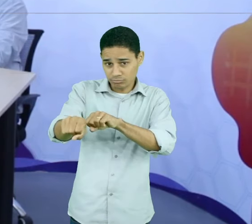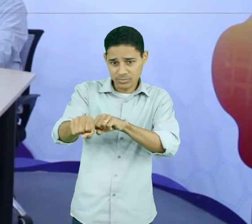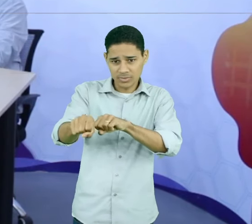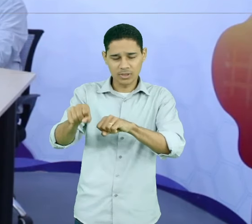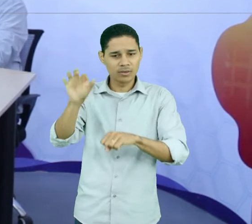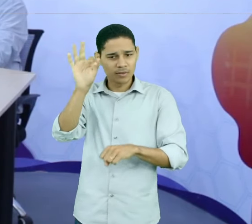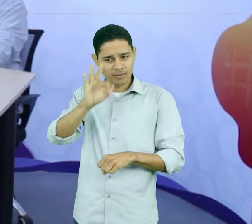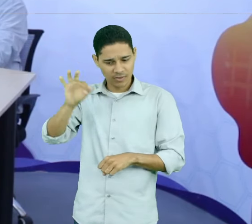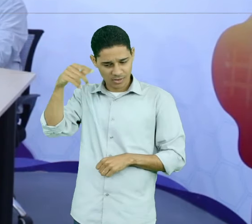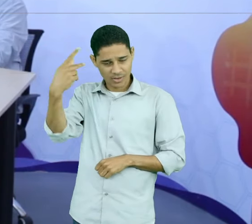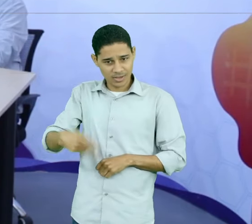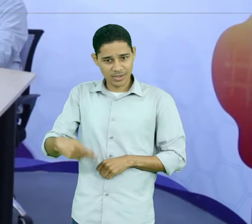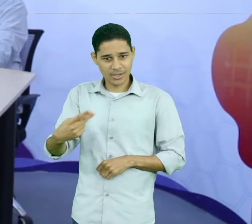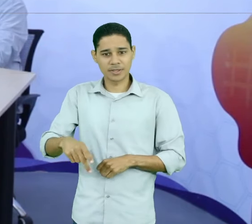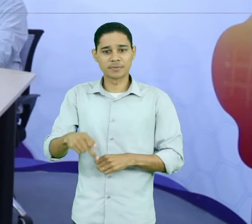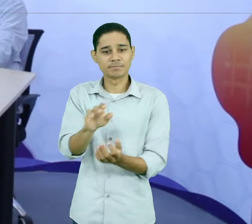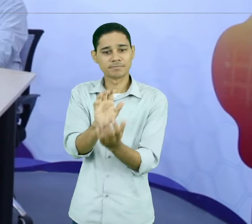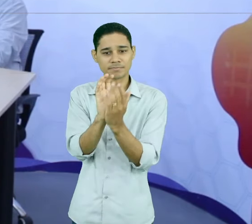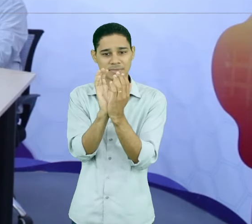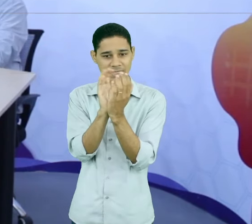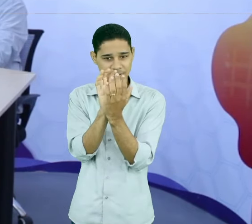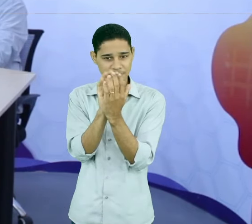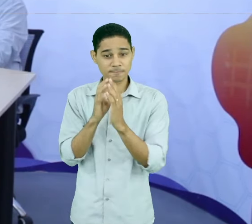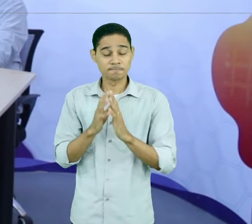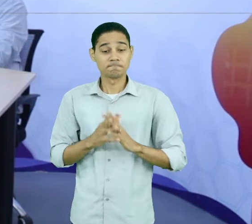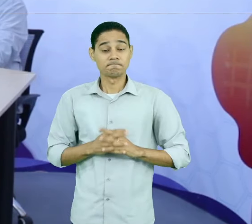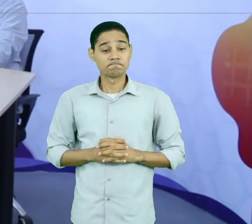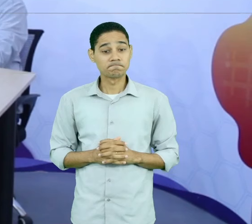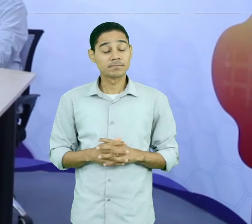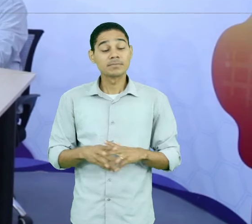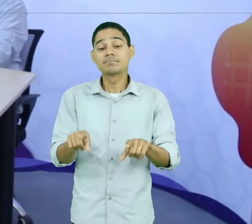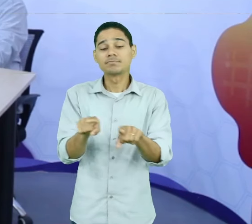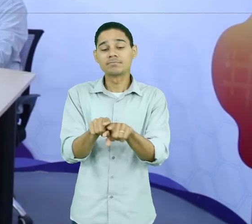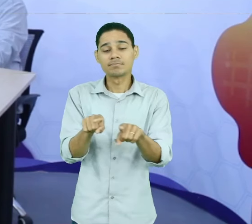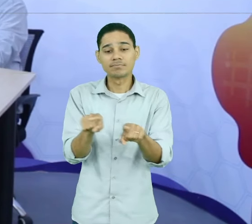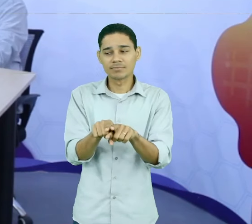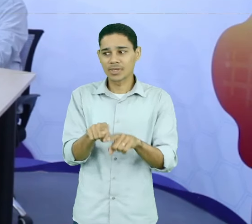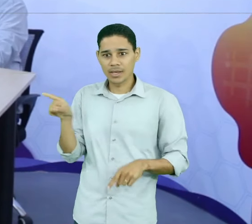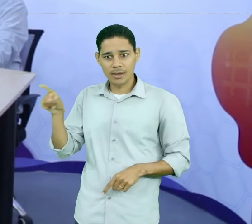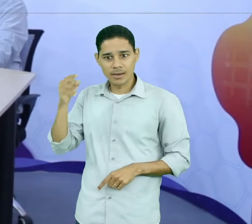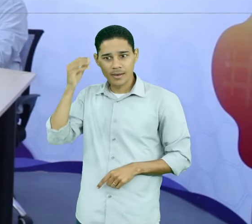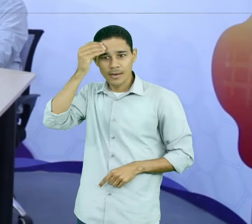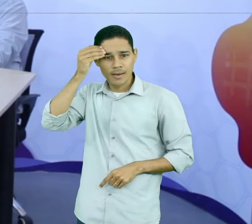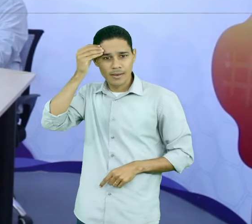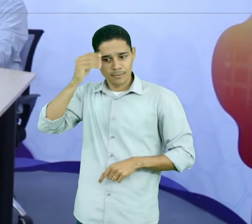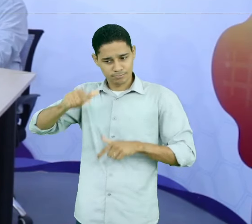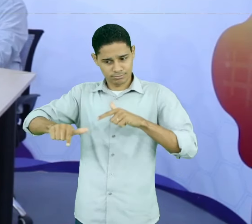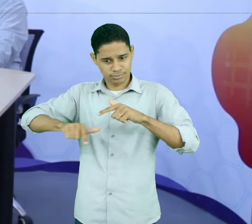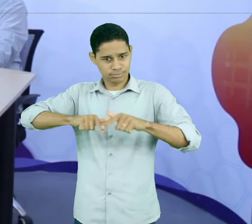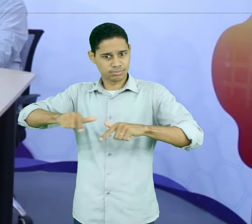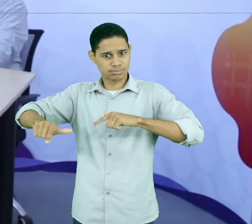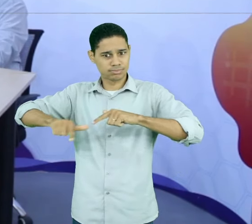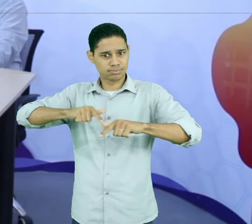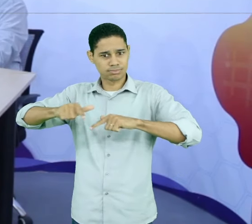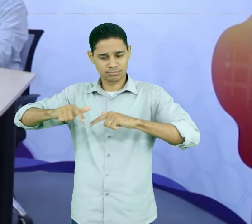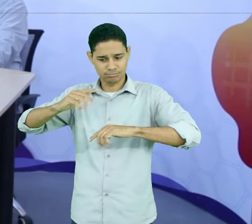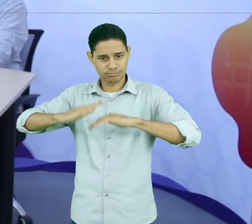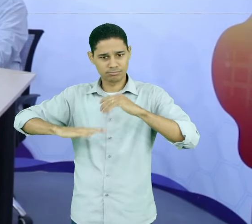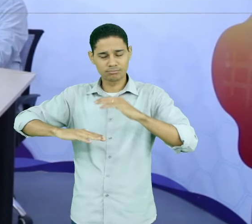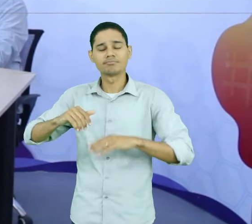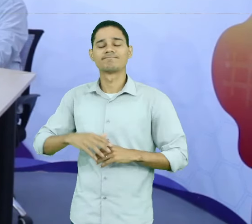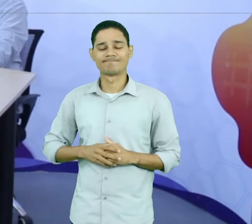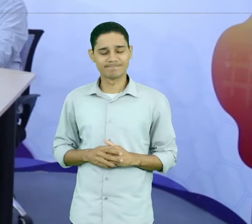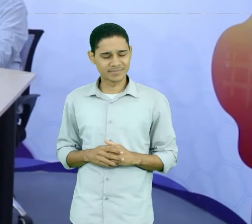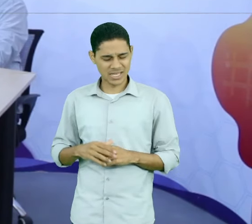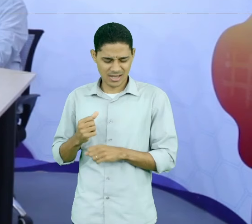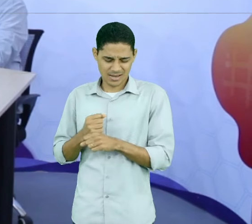Recife. E também com a vasta experiência no mercado profissional, ele já atua há bastante